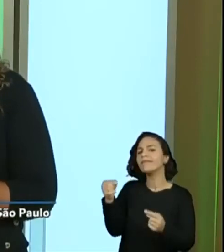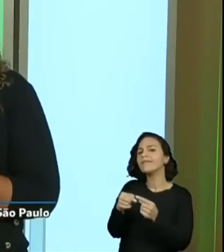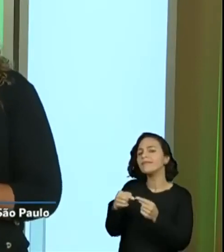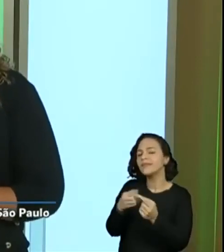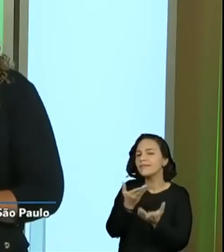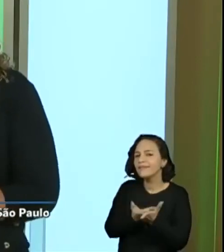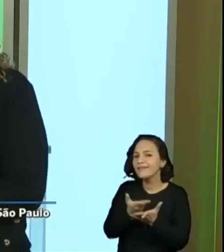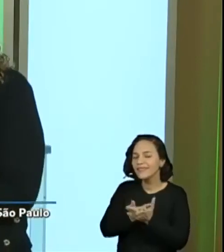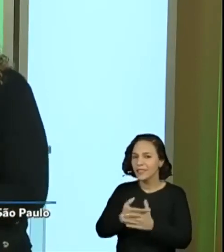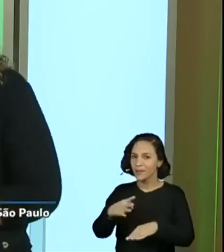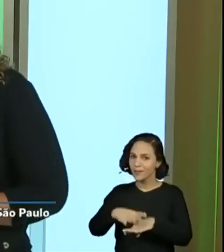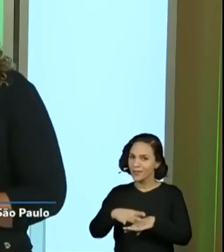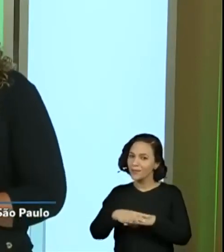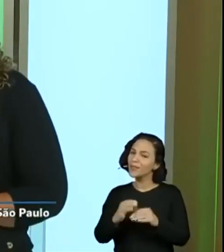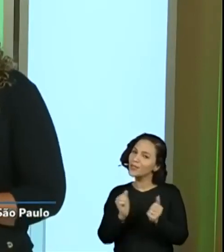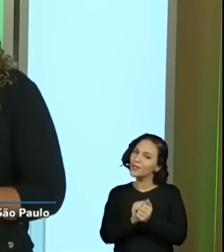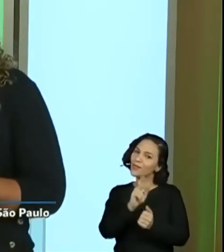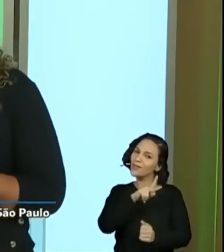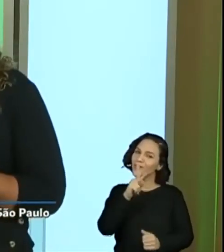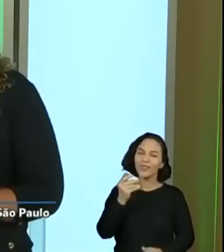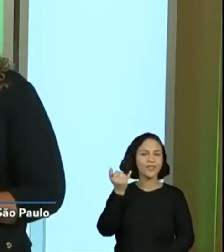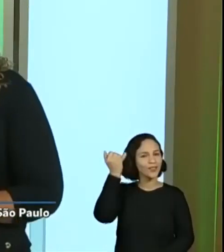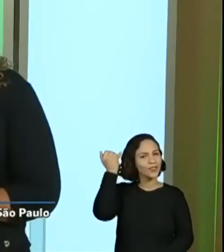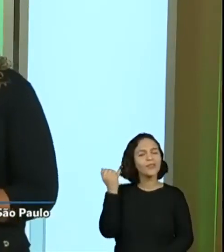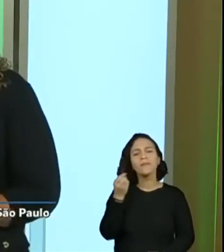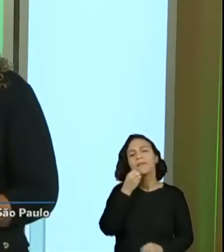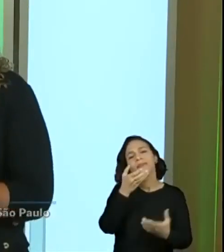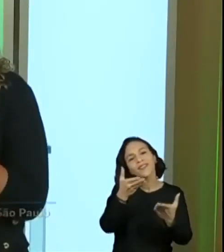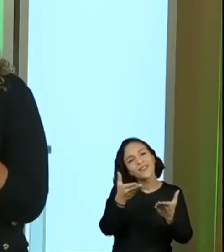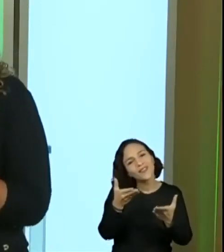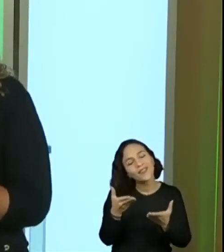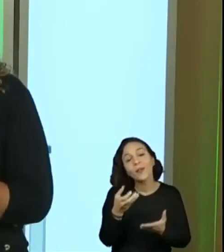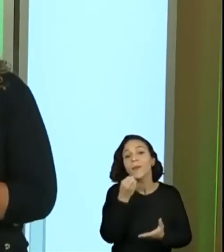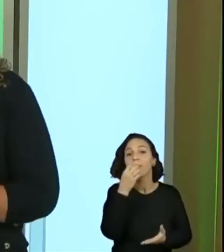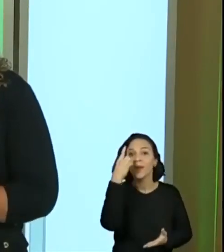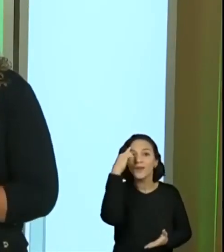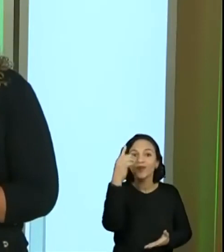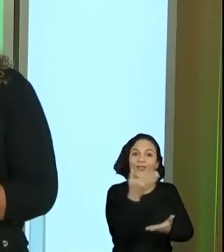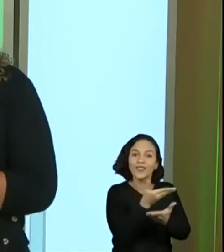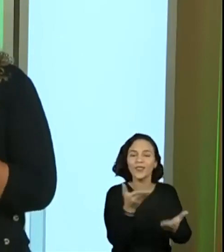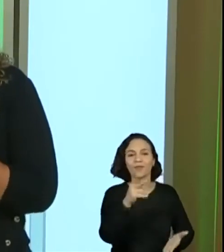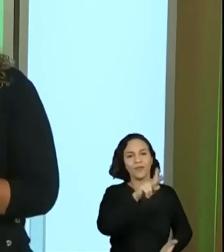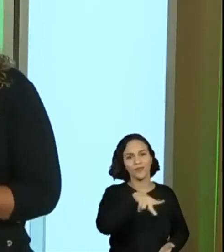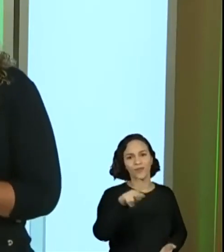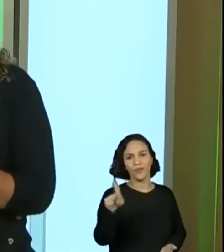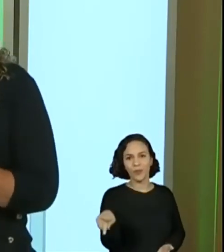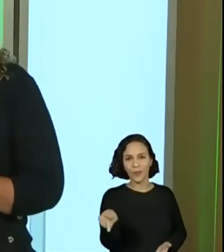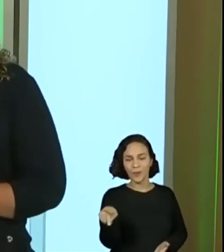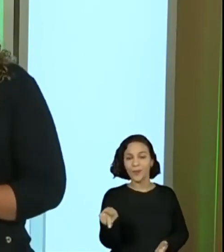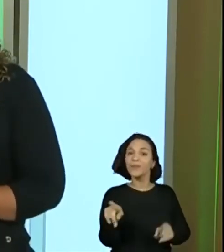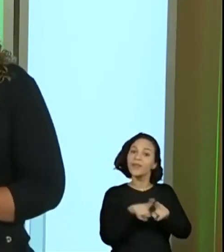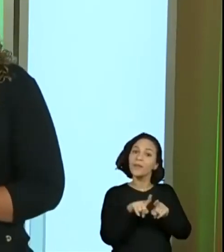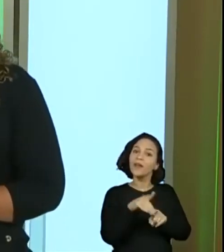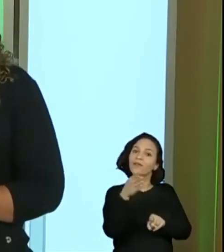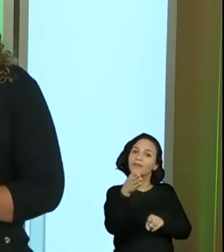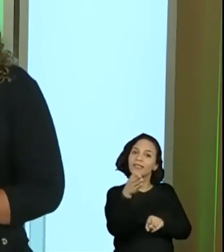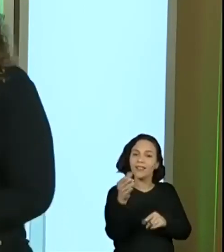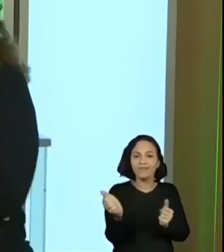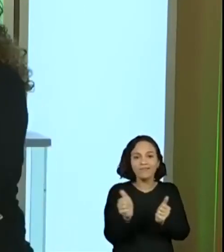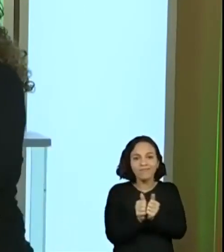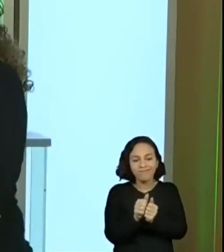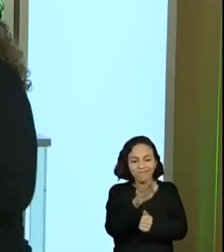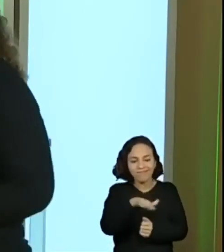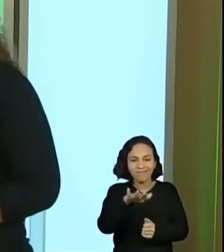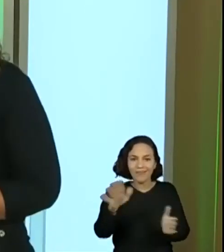juntinhos Matemática com a professora Ju. Sejam todos bem-vindos. Bom dia, professores. Bom dia para você que está aí do ladinho dos nossos